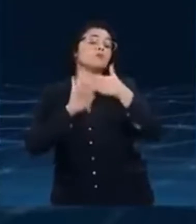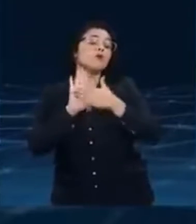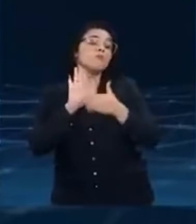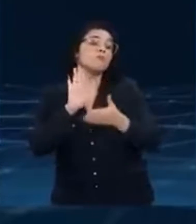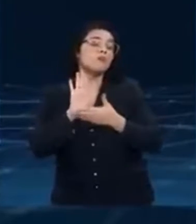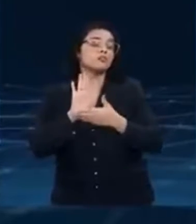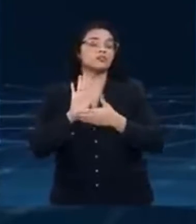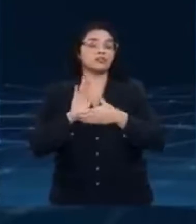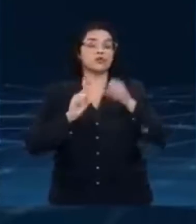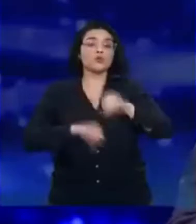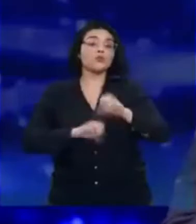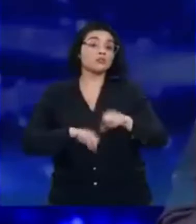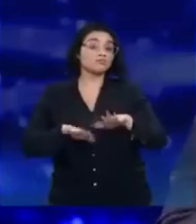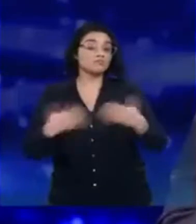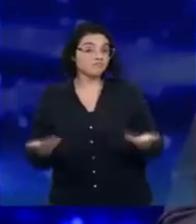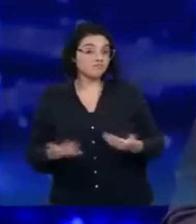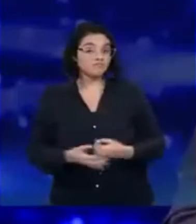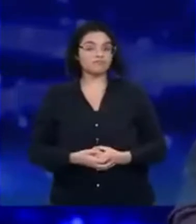Tarcísio.